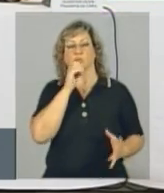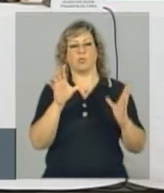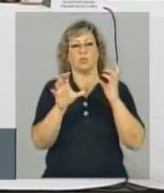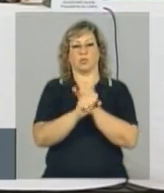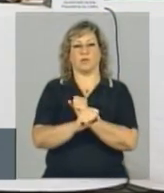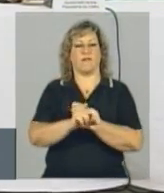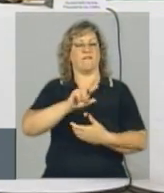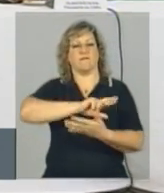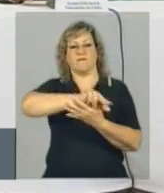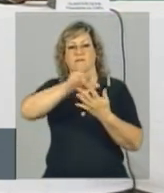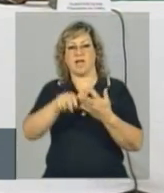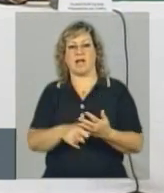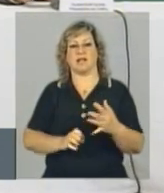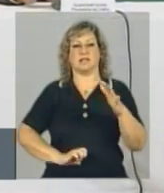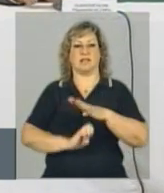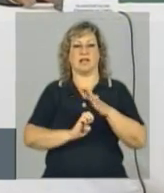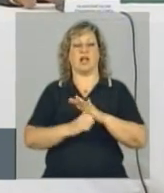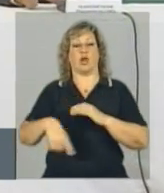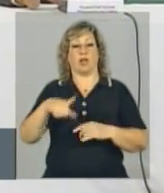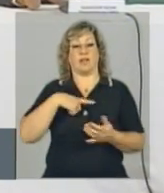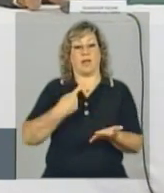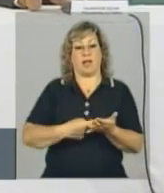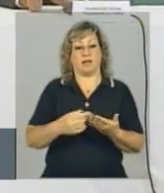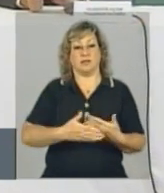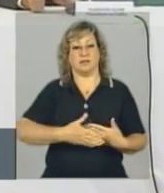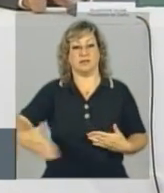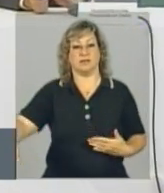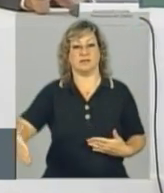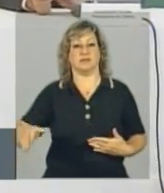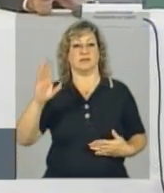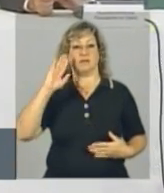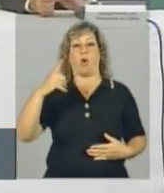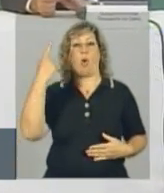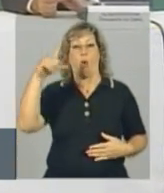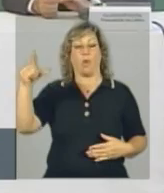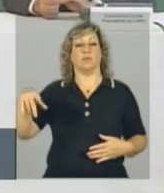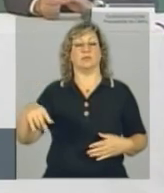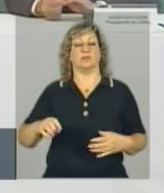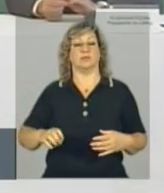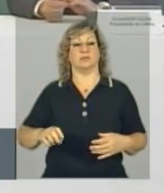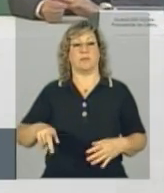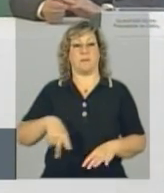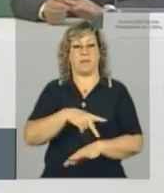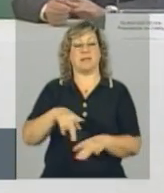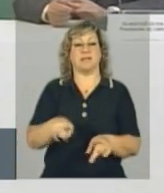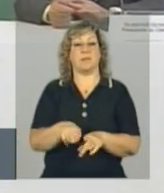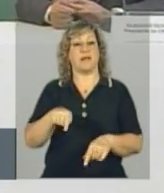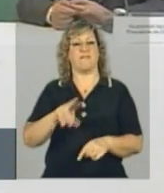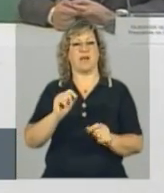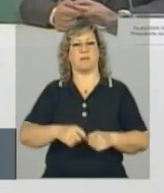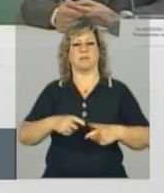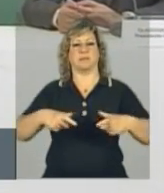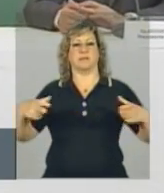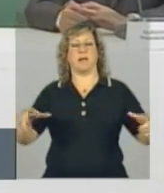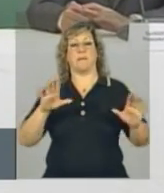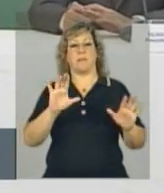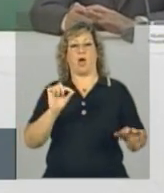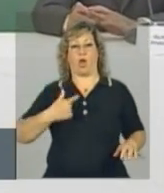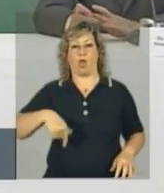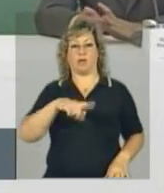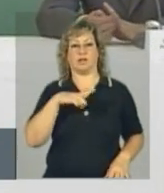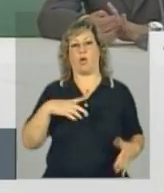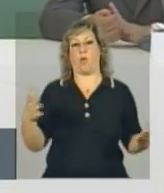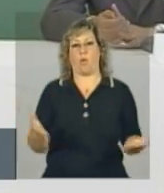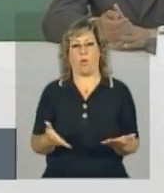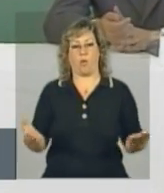várias empresas que nós estamos fechando acordo, inclusive empresas internacionais. Portanto, isso vai crescer. Agora, é que nós temos hoje, assim